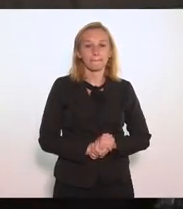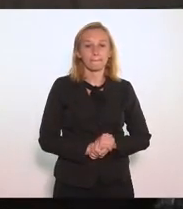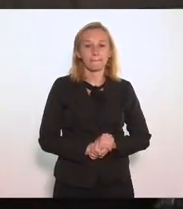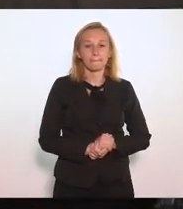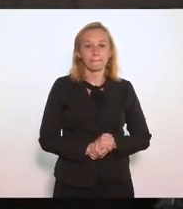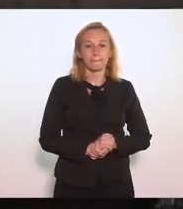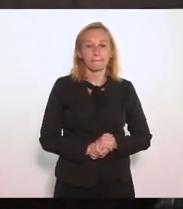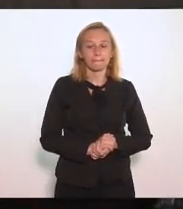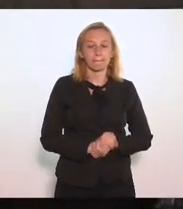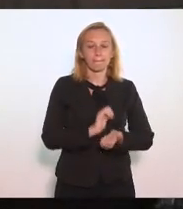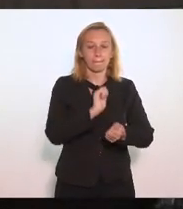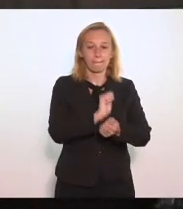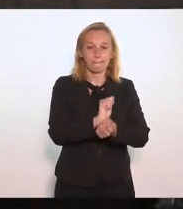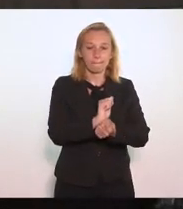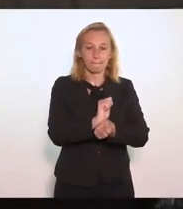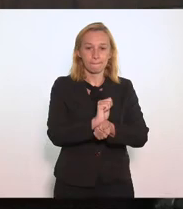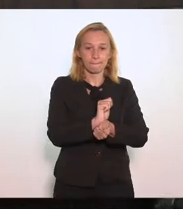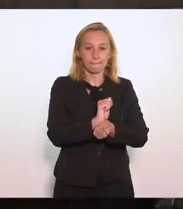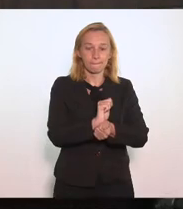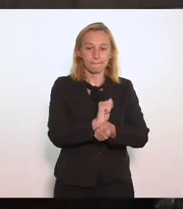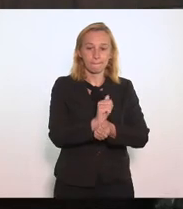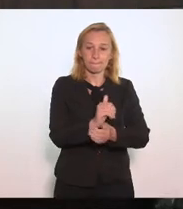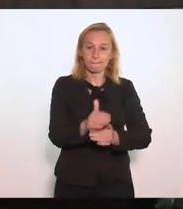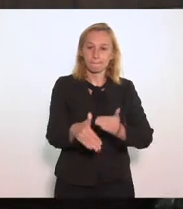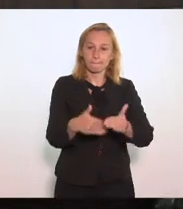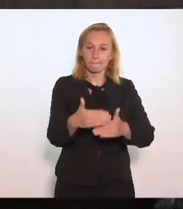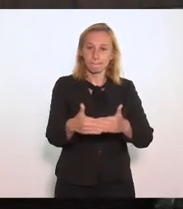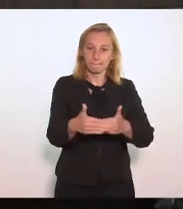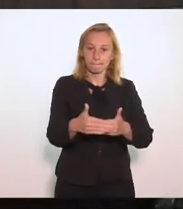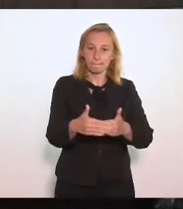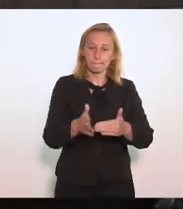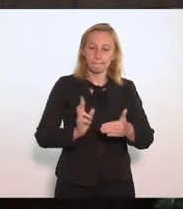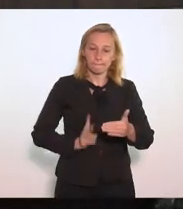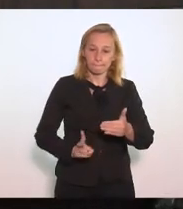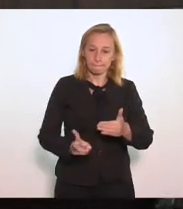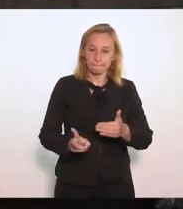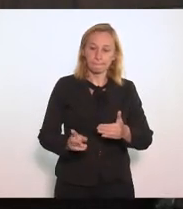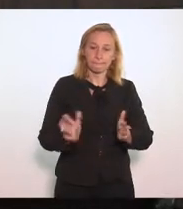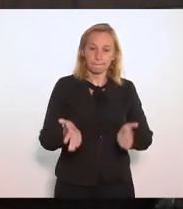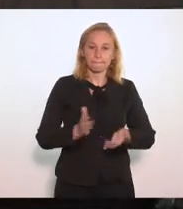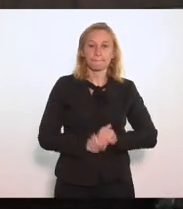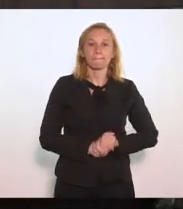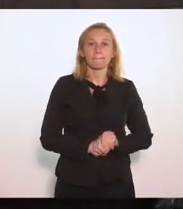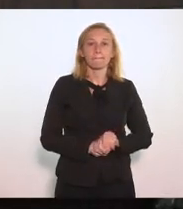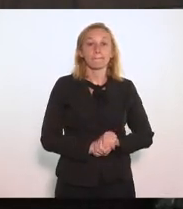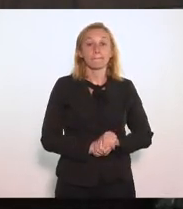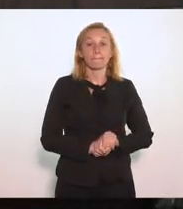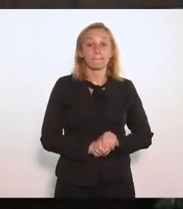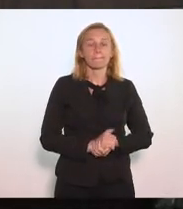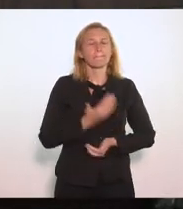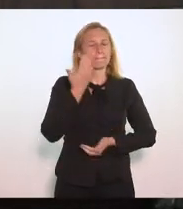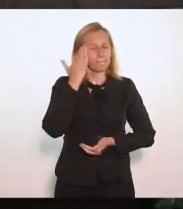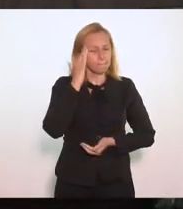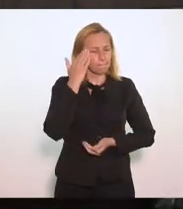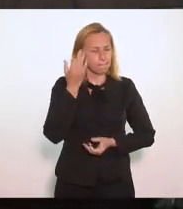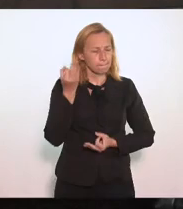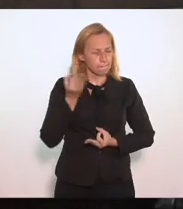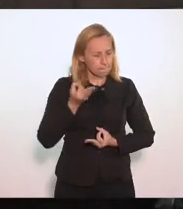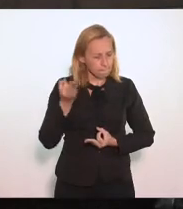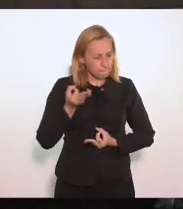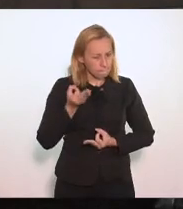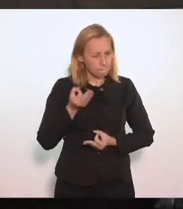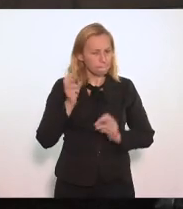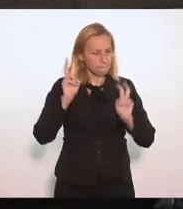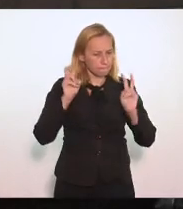Suspender Esse processo Que está Em andamento Compreendo Perfeitamente A questão